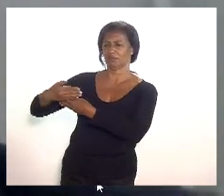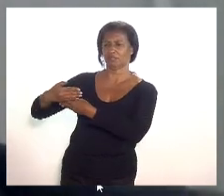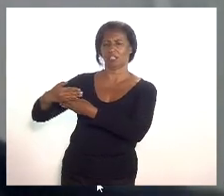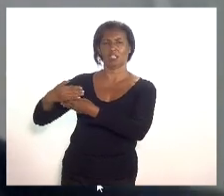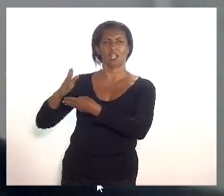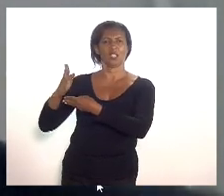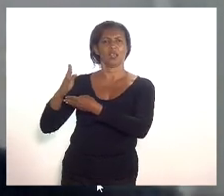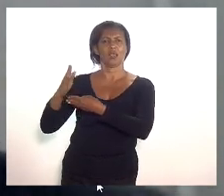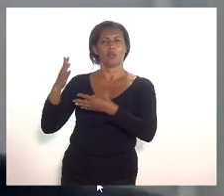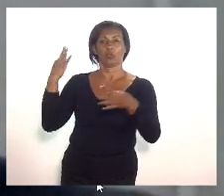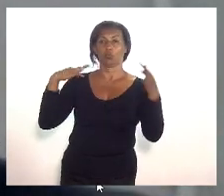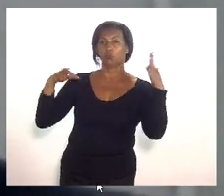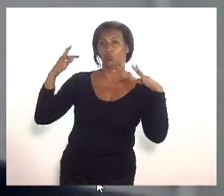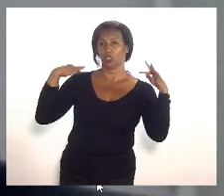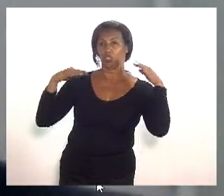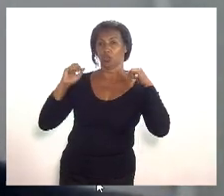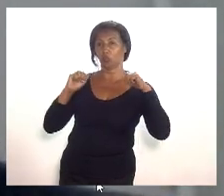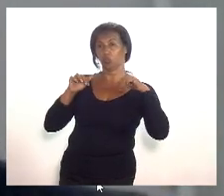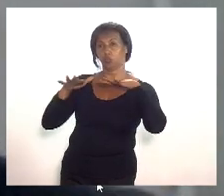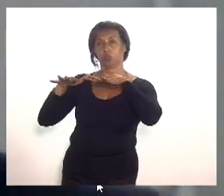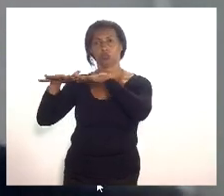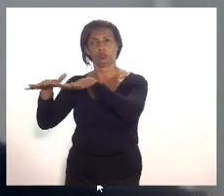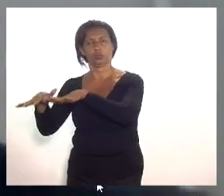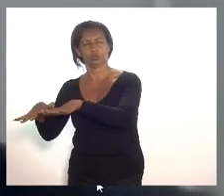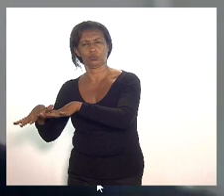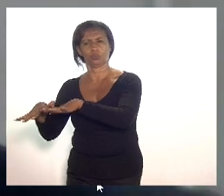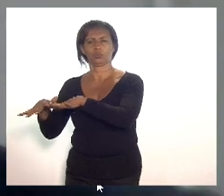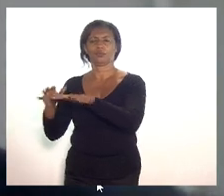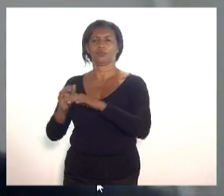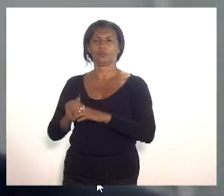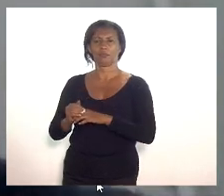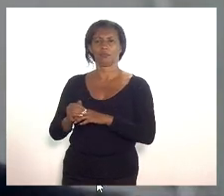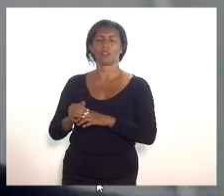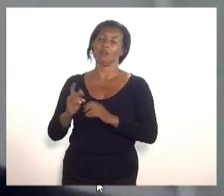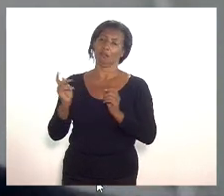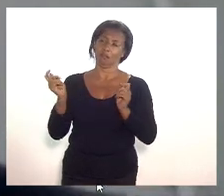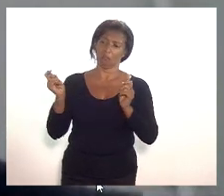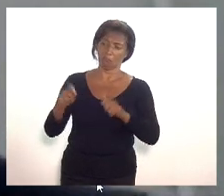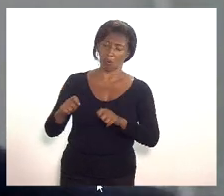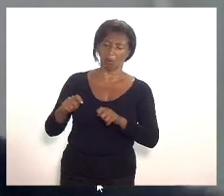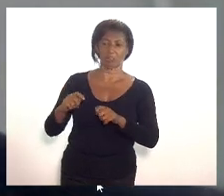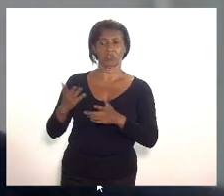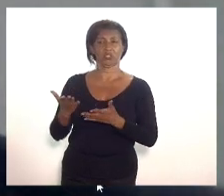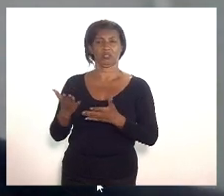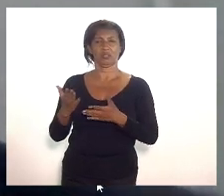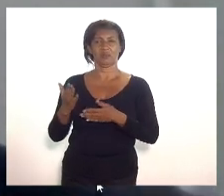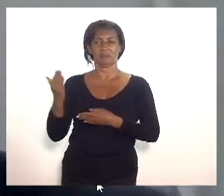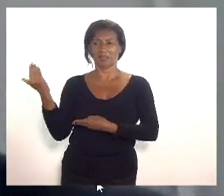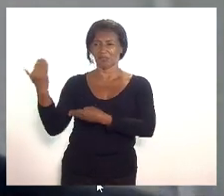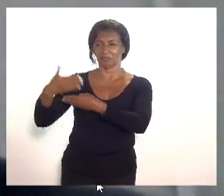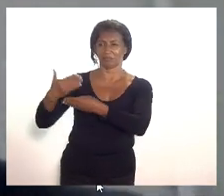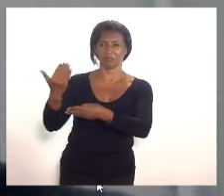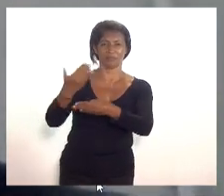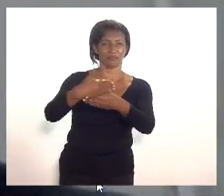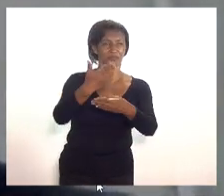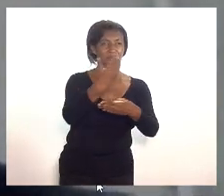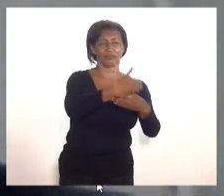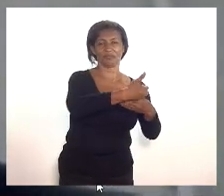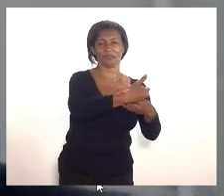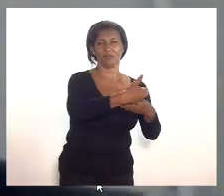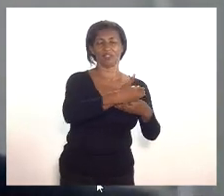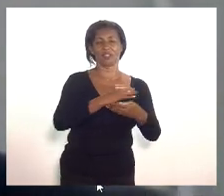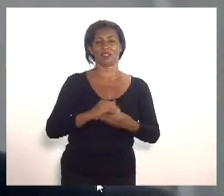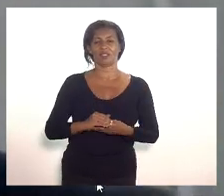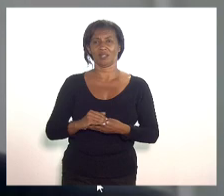invasão turística que se tem durante algum período do ano que ela possa ter algum tipo de eficácia mas as barreiras sanitárias que foram instaladas